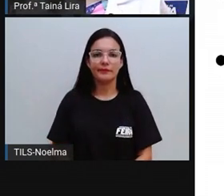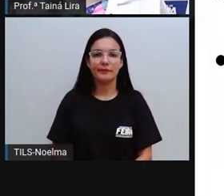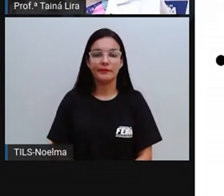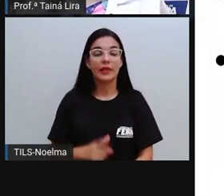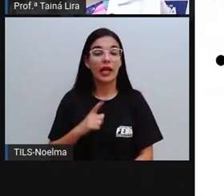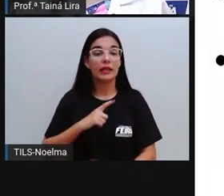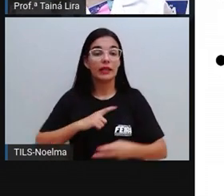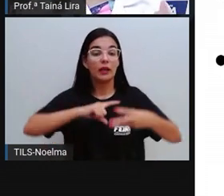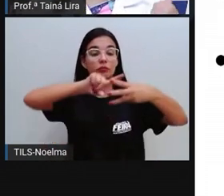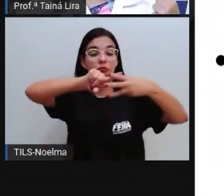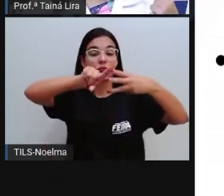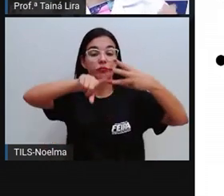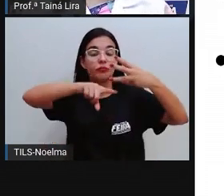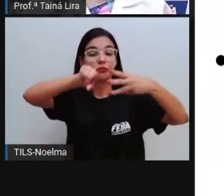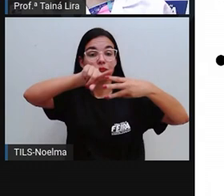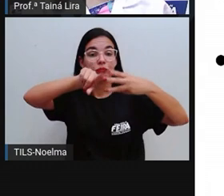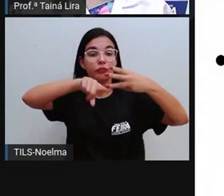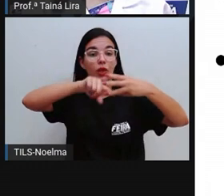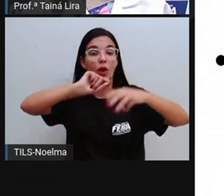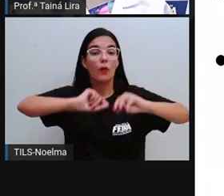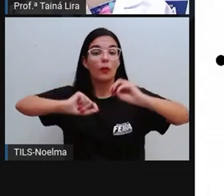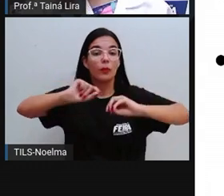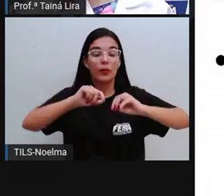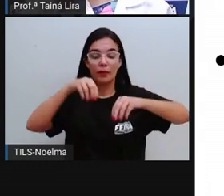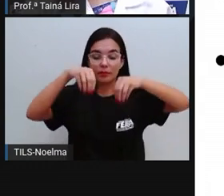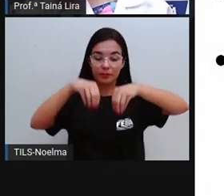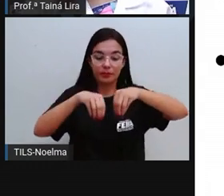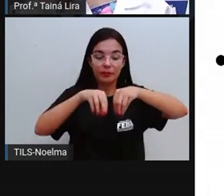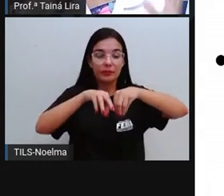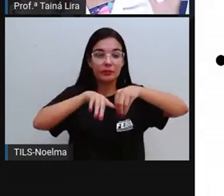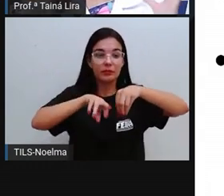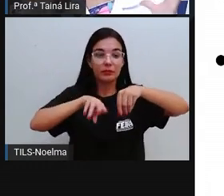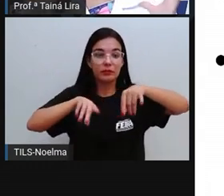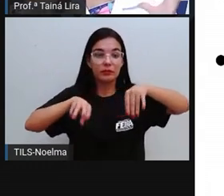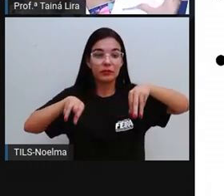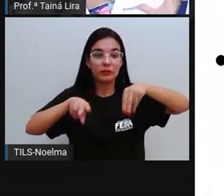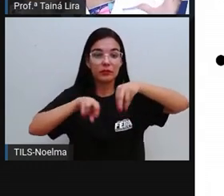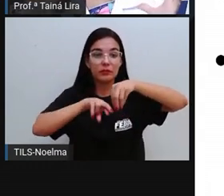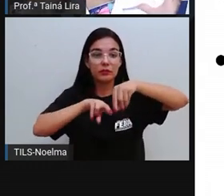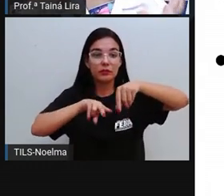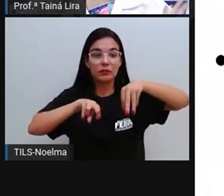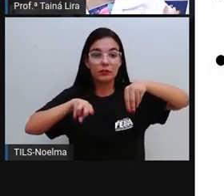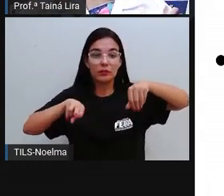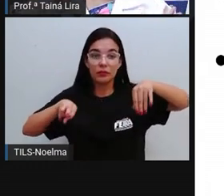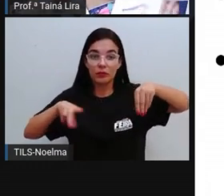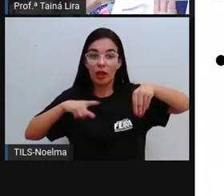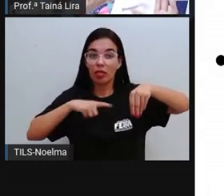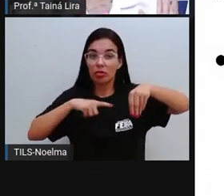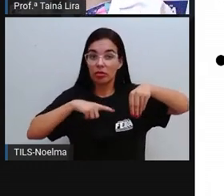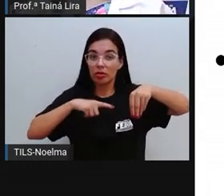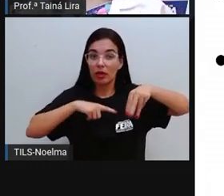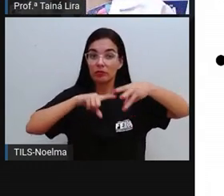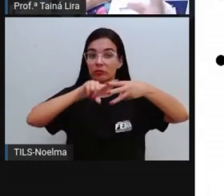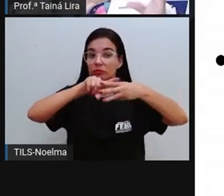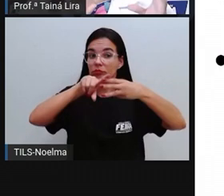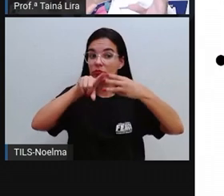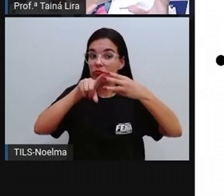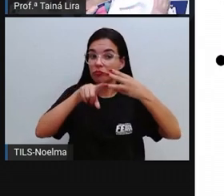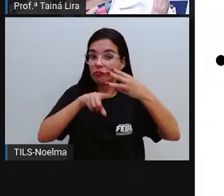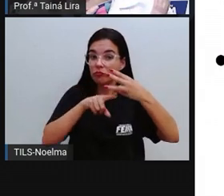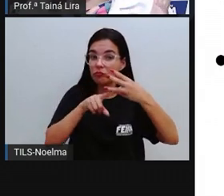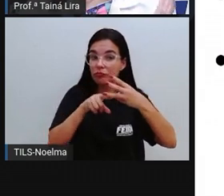E como a PRO falou lá no início da aula, a PRO mostrou até o... as imagens, né,